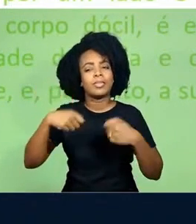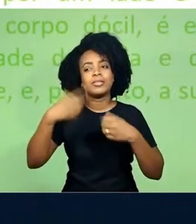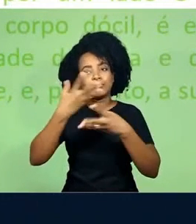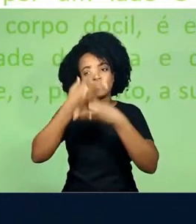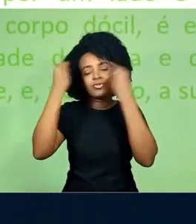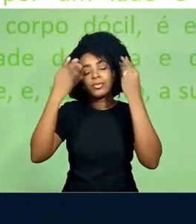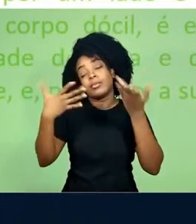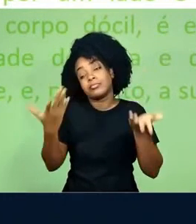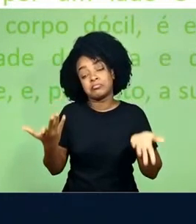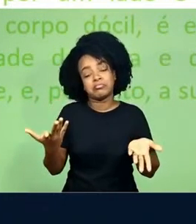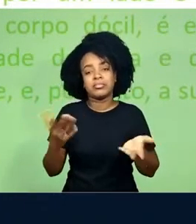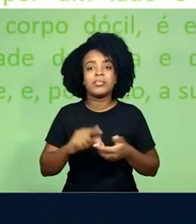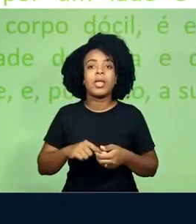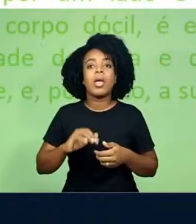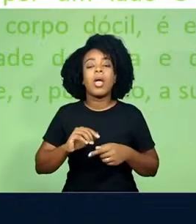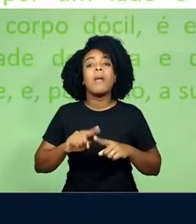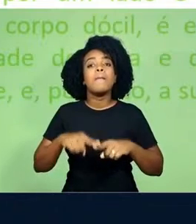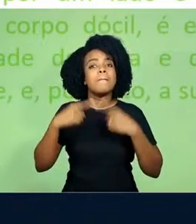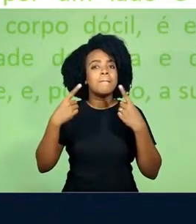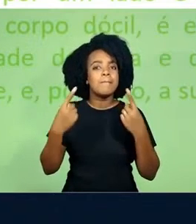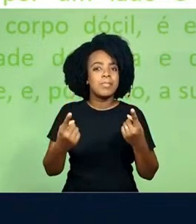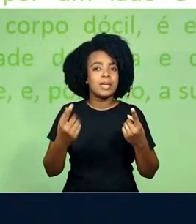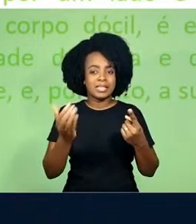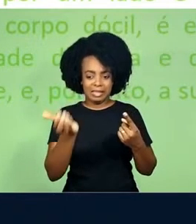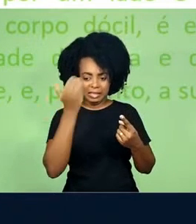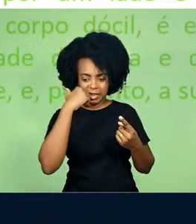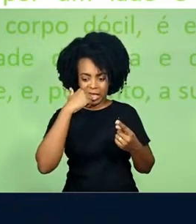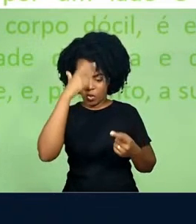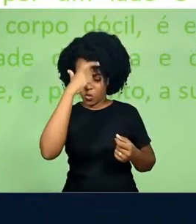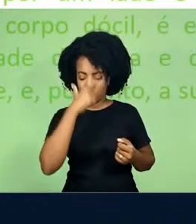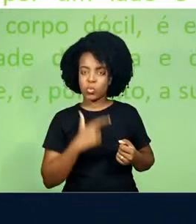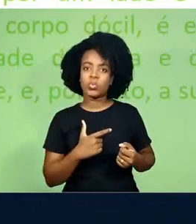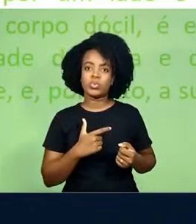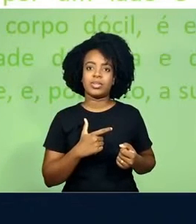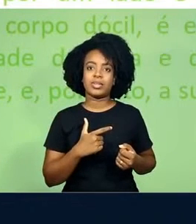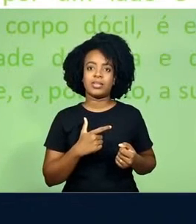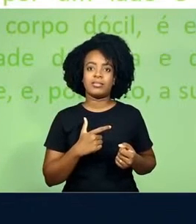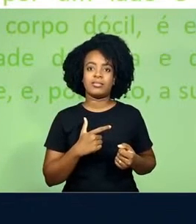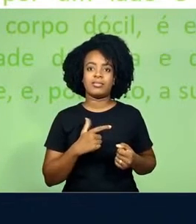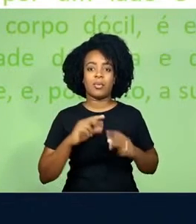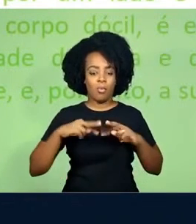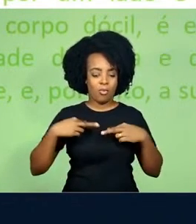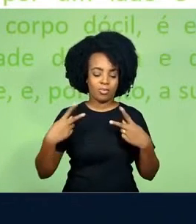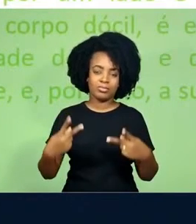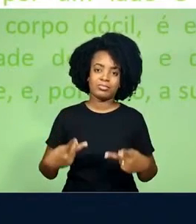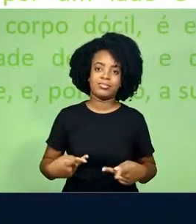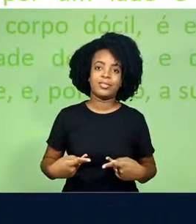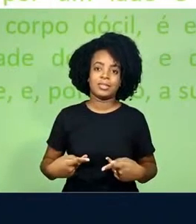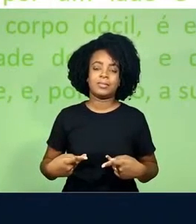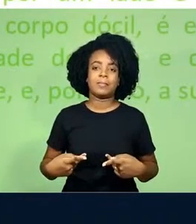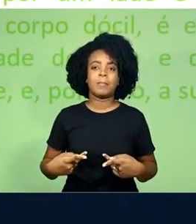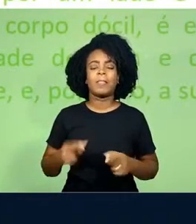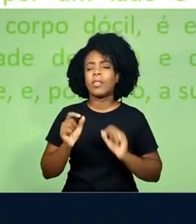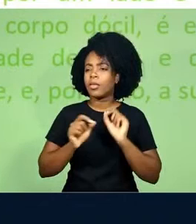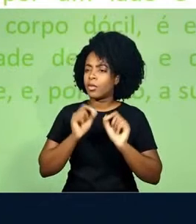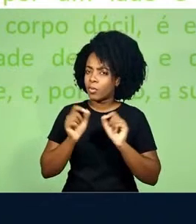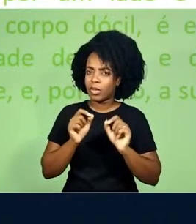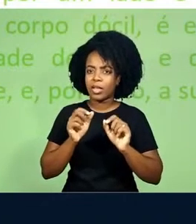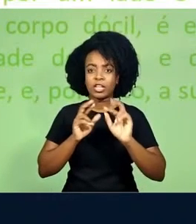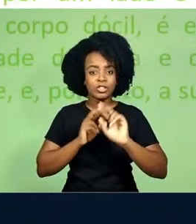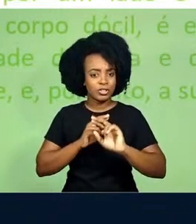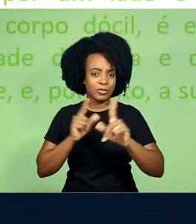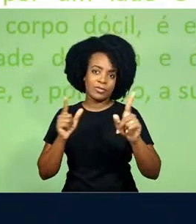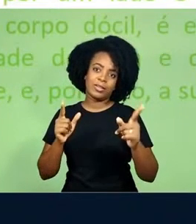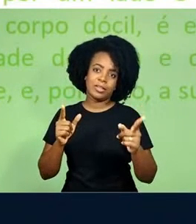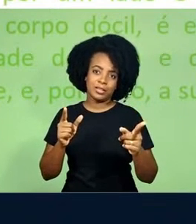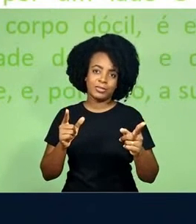memória, na interioridade, como definição dessa subjetividade humana, já diferente